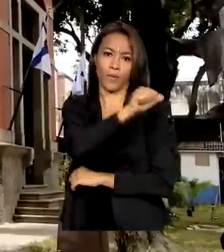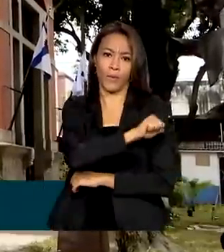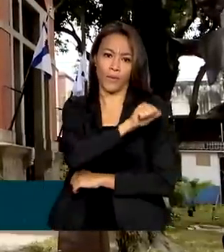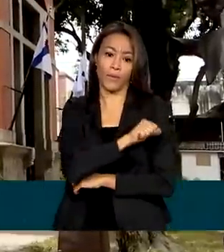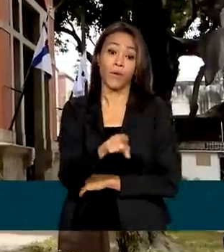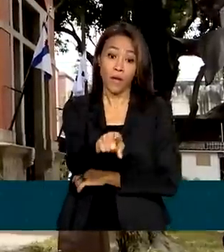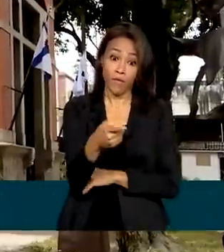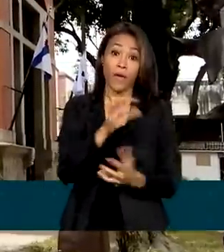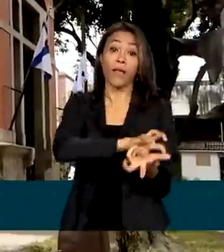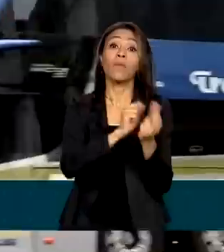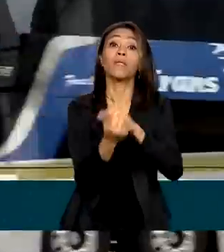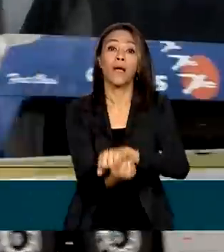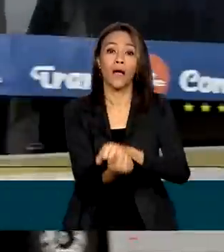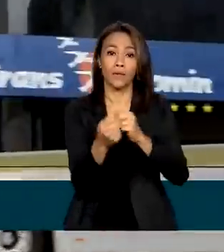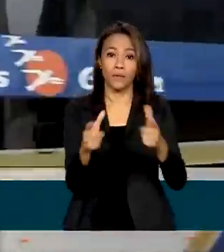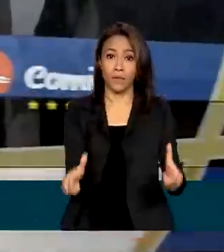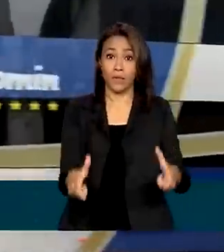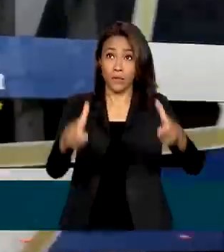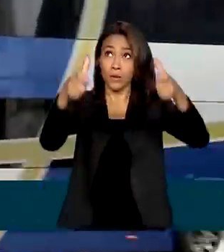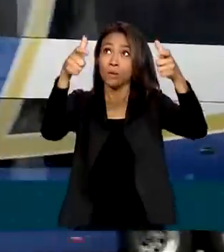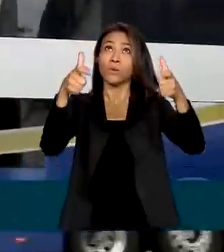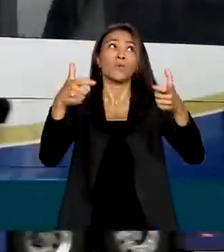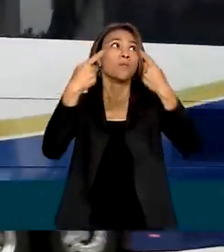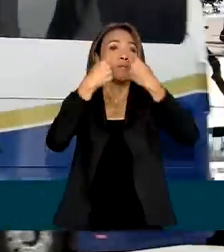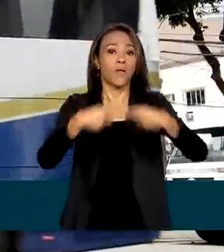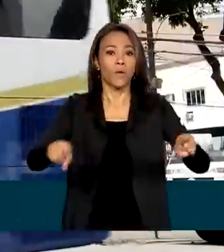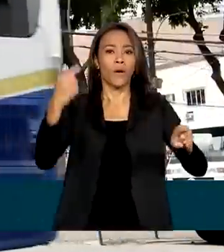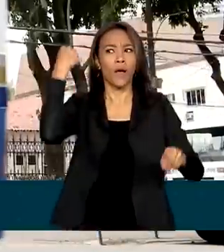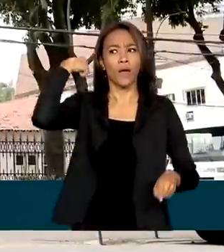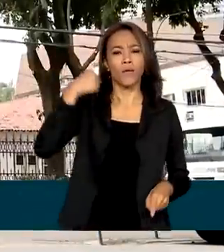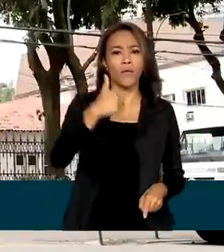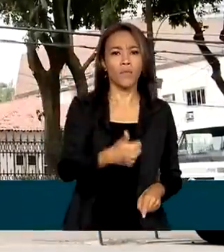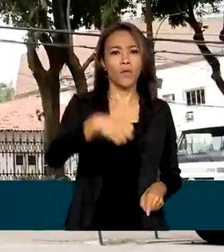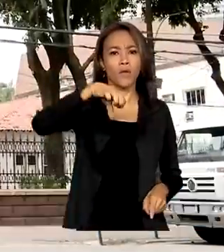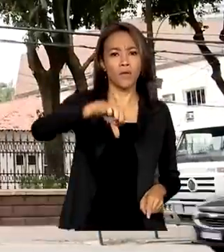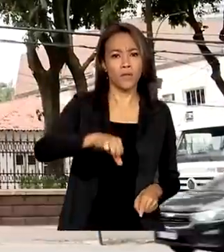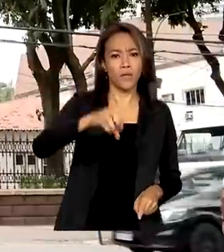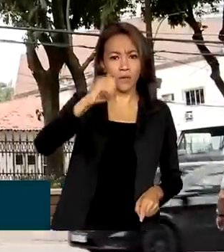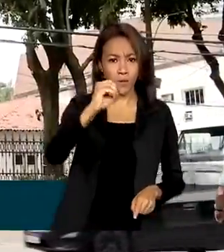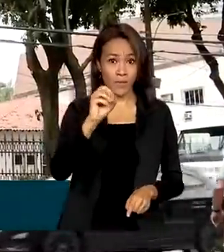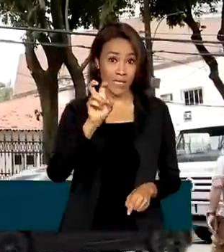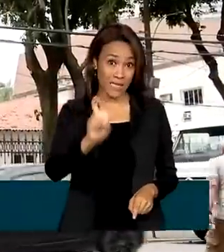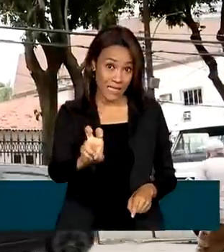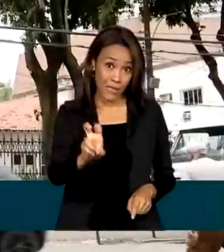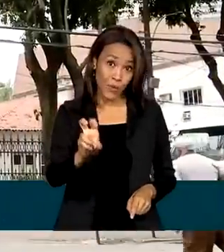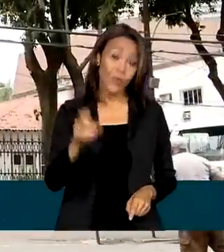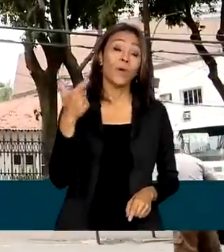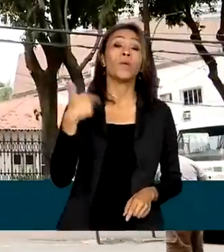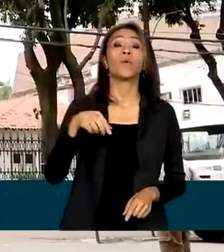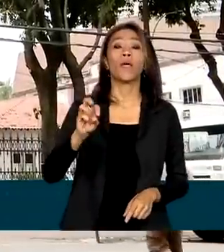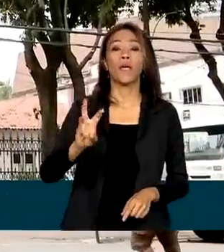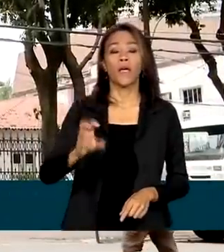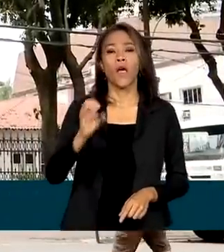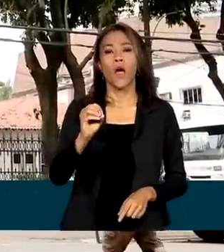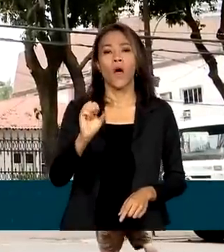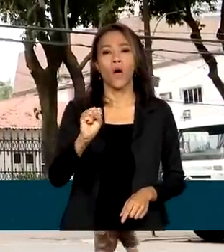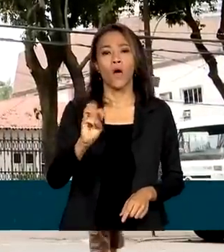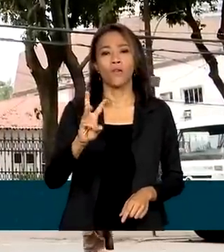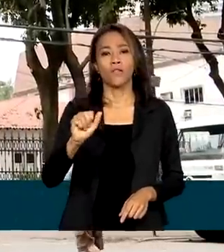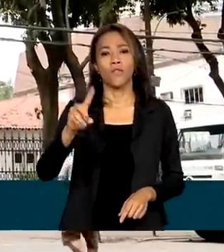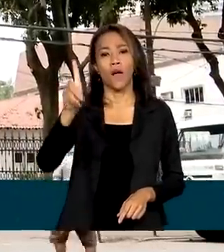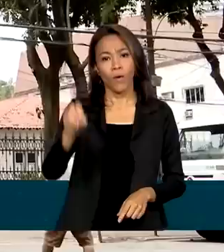serviço. O prédio, inaugurado em 1905 por Oswaldo Cruz, isolava pacientes com doenças